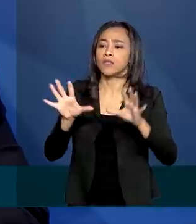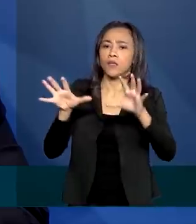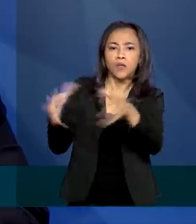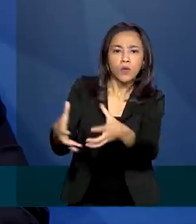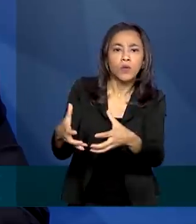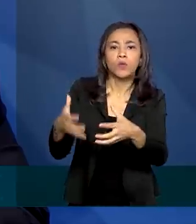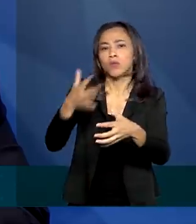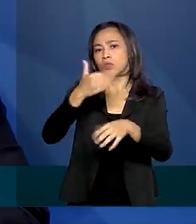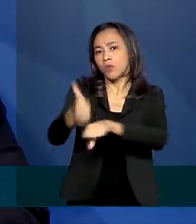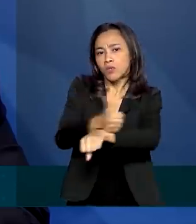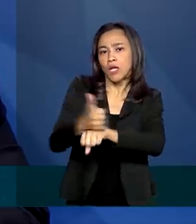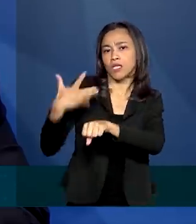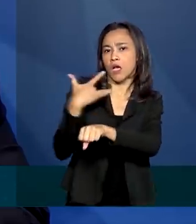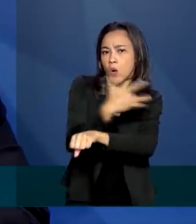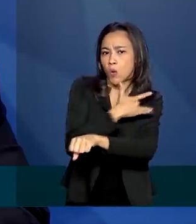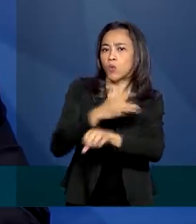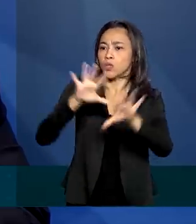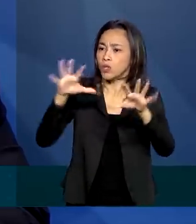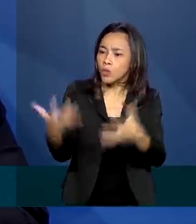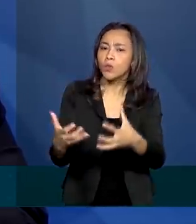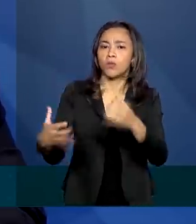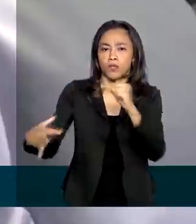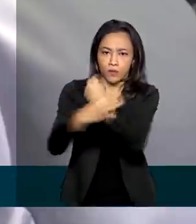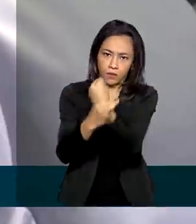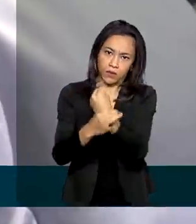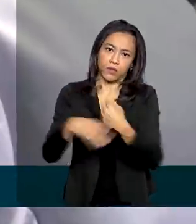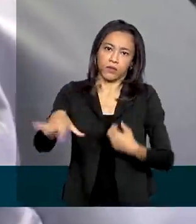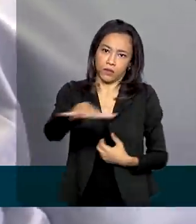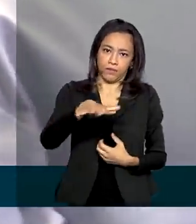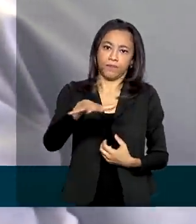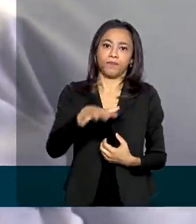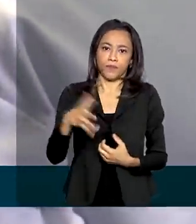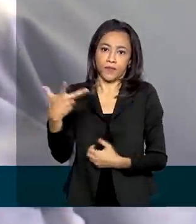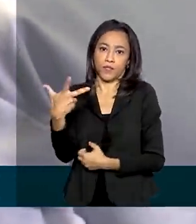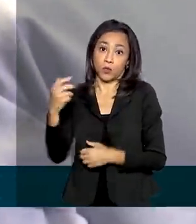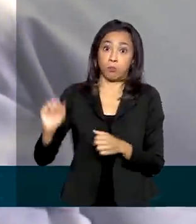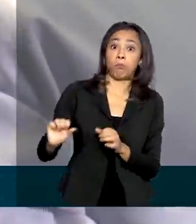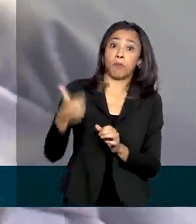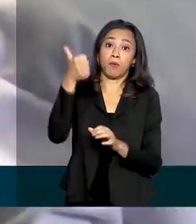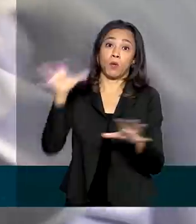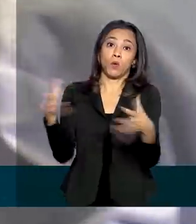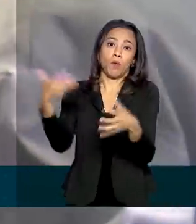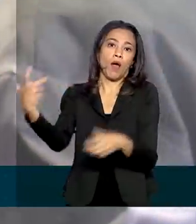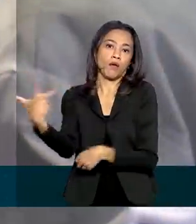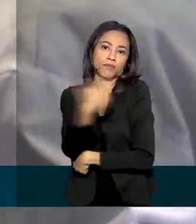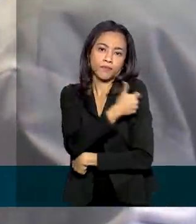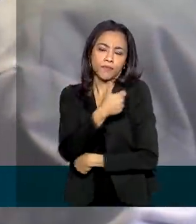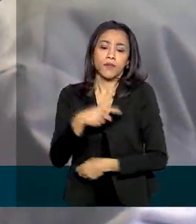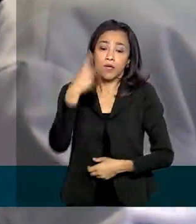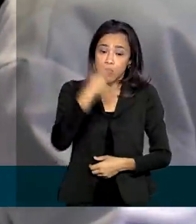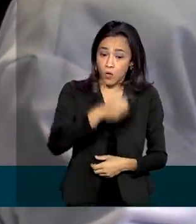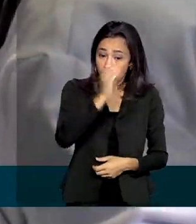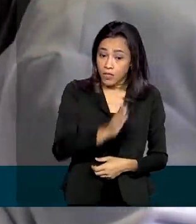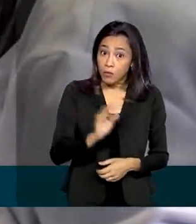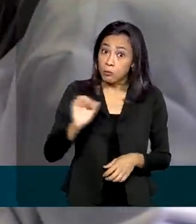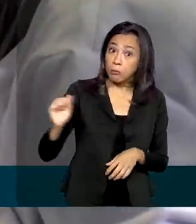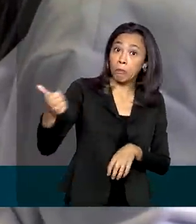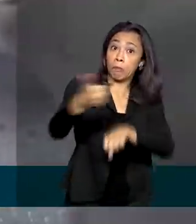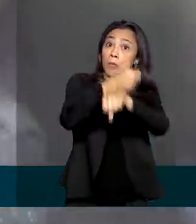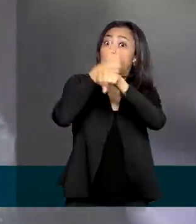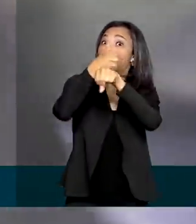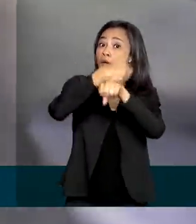de saúde e da segurança pública. Com o acordo, o Brasil estará entre os países em posição de